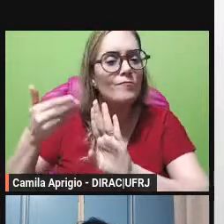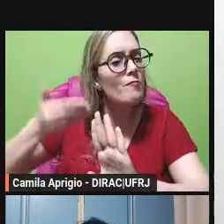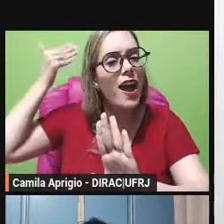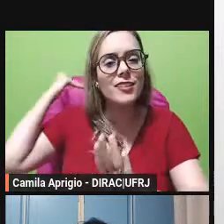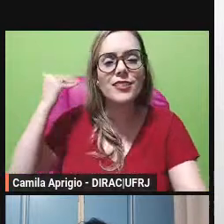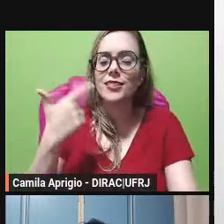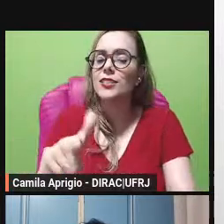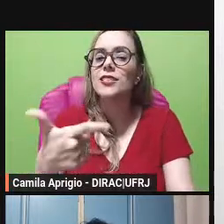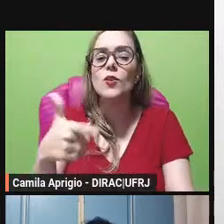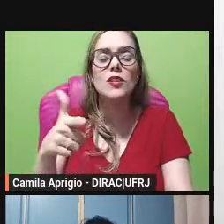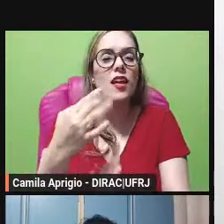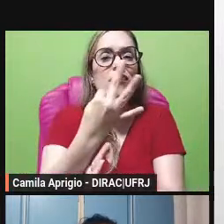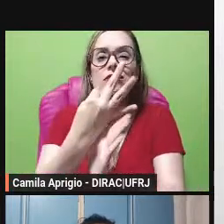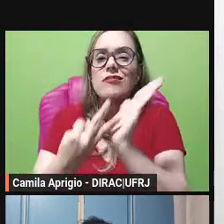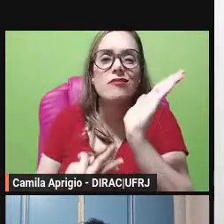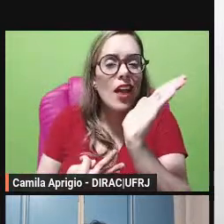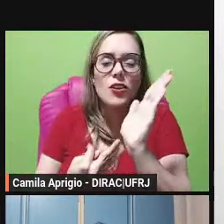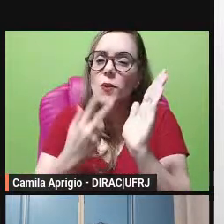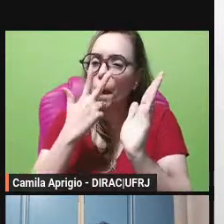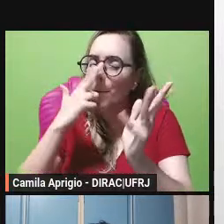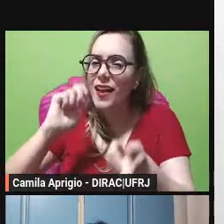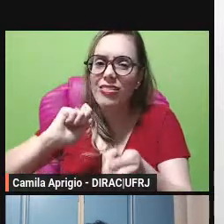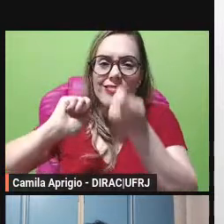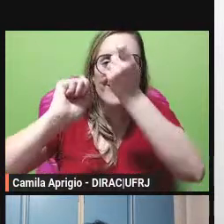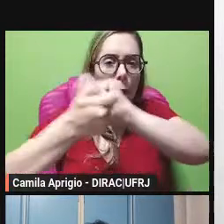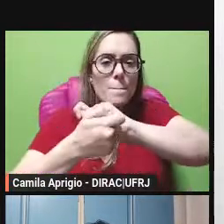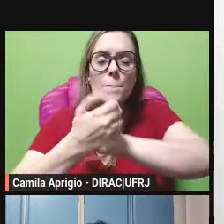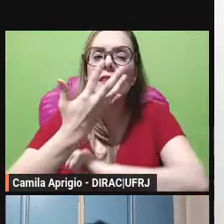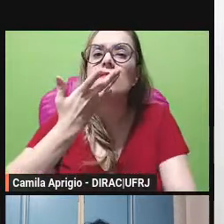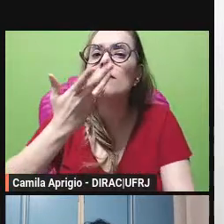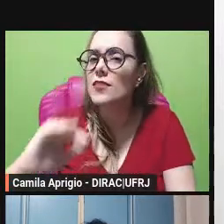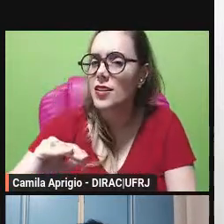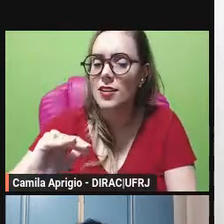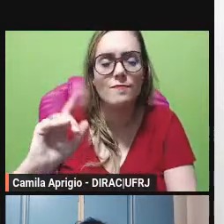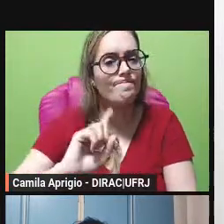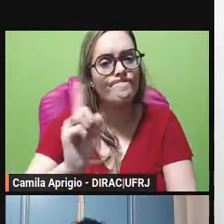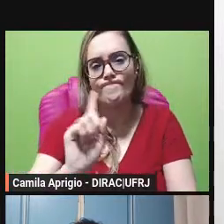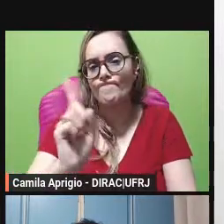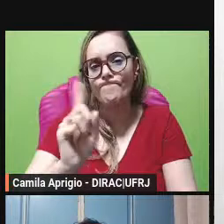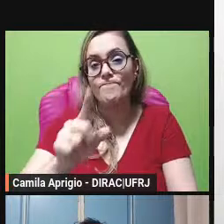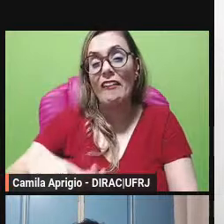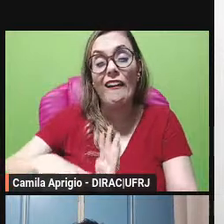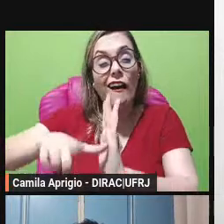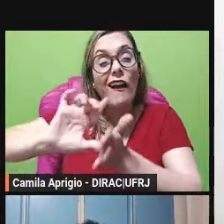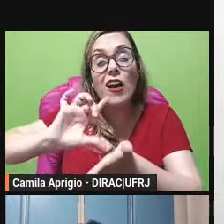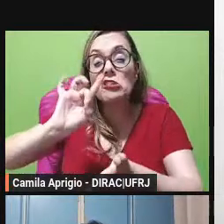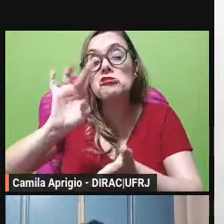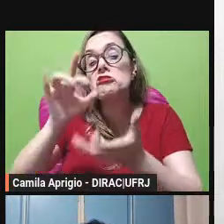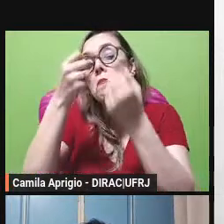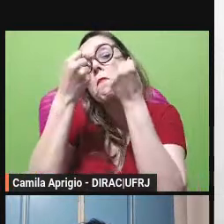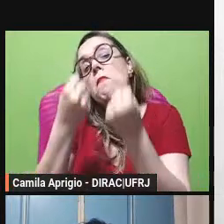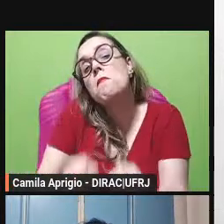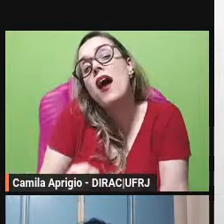fossem interessados a um público grande de crianças e aí então nessa busca